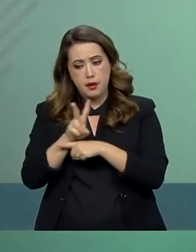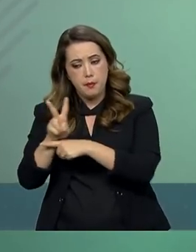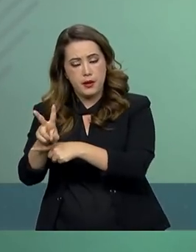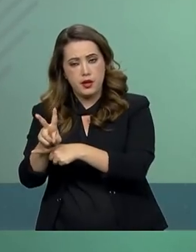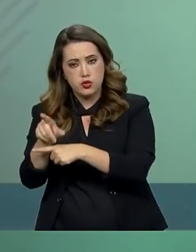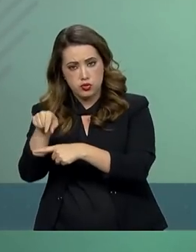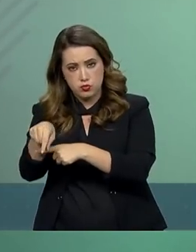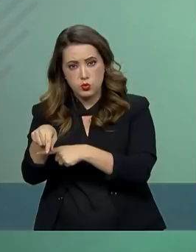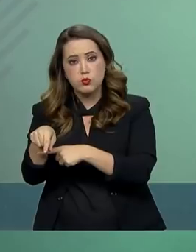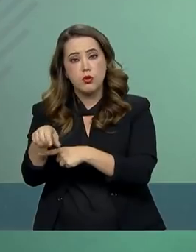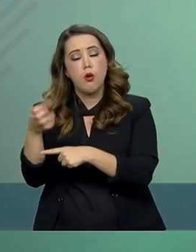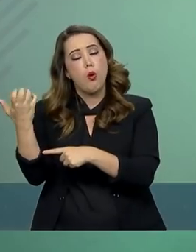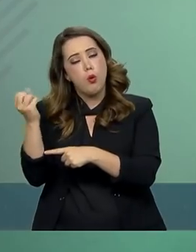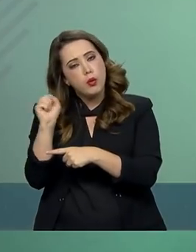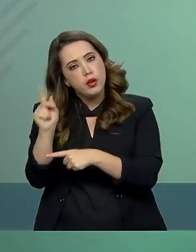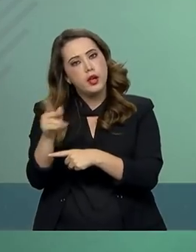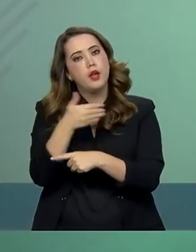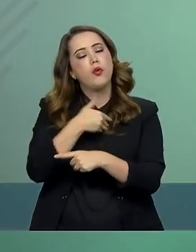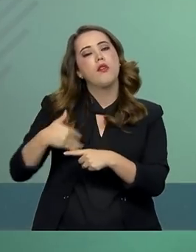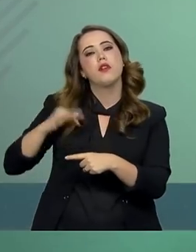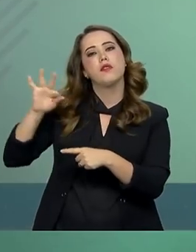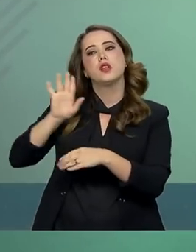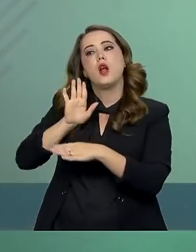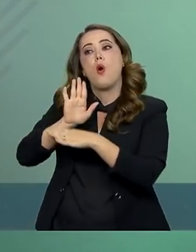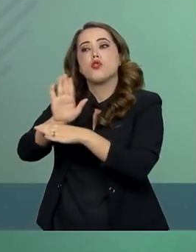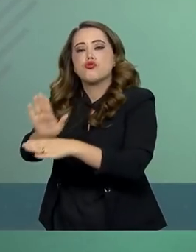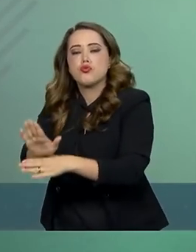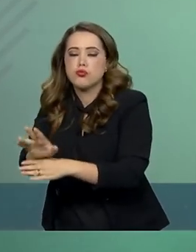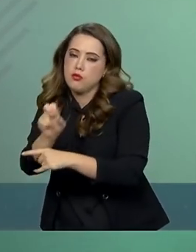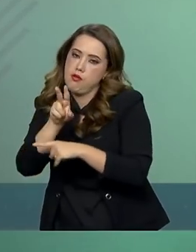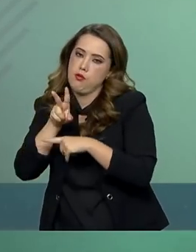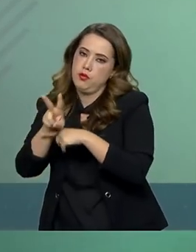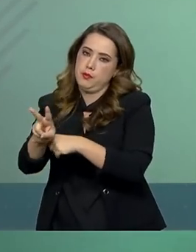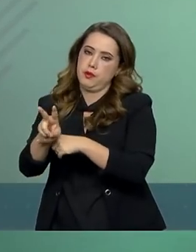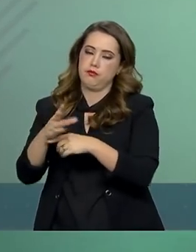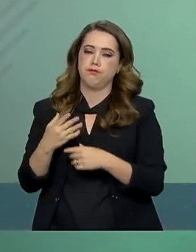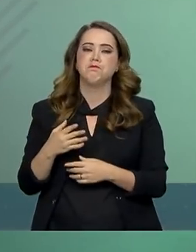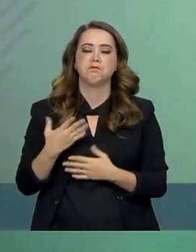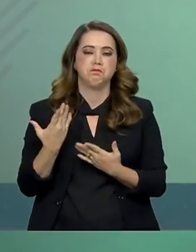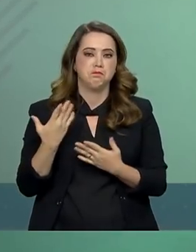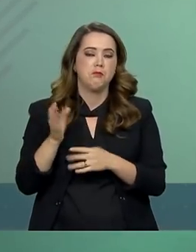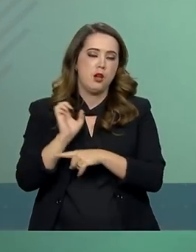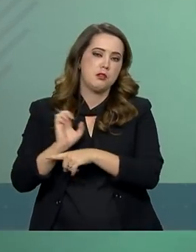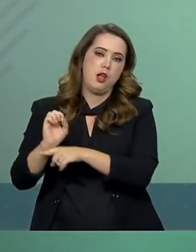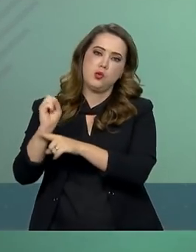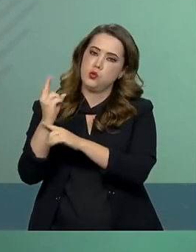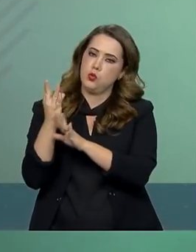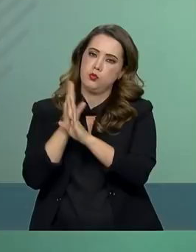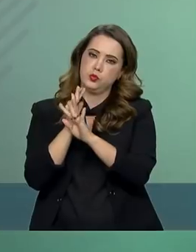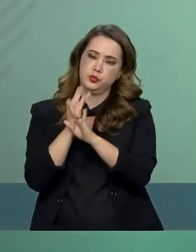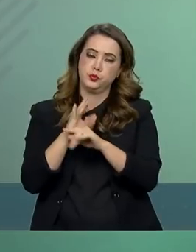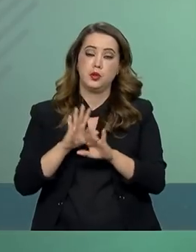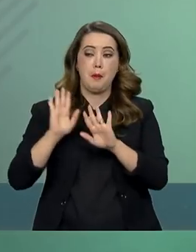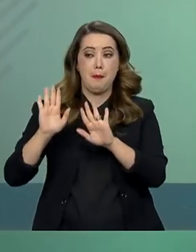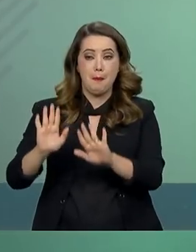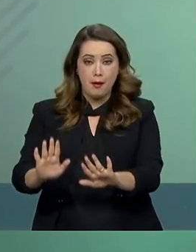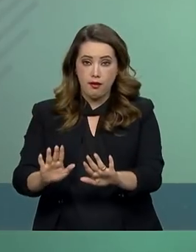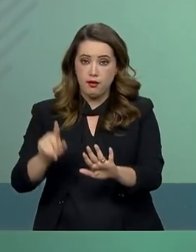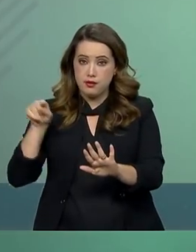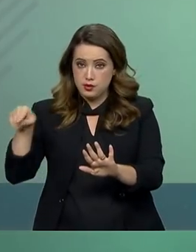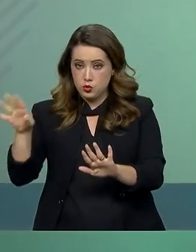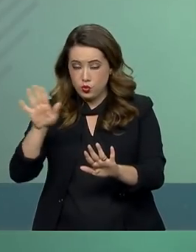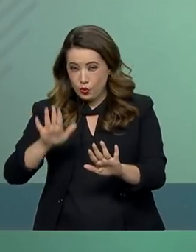a empréstimos tomados por estados e municípios. Como contrapartida, o ente